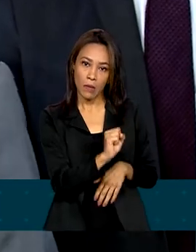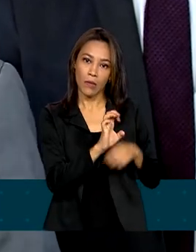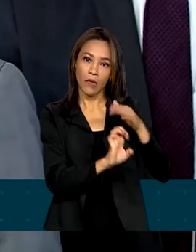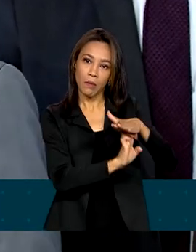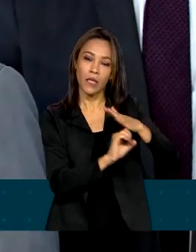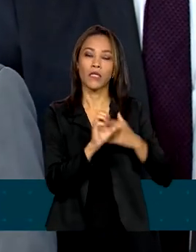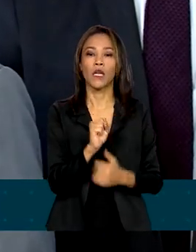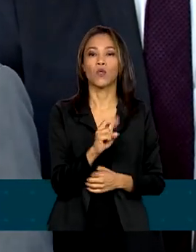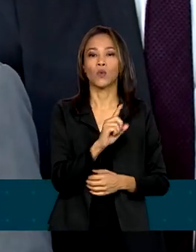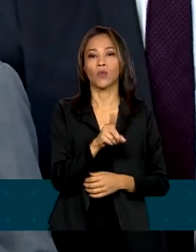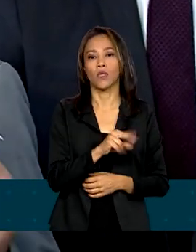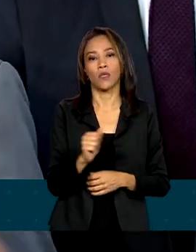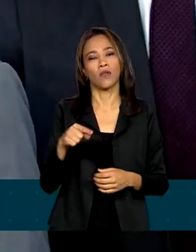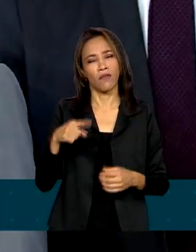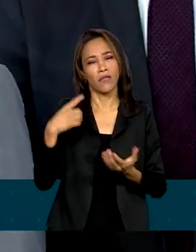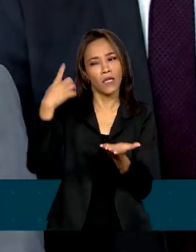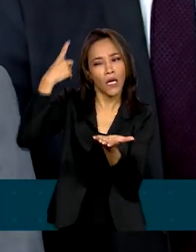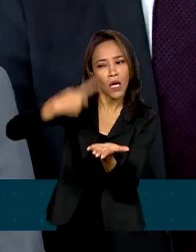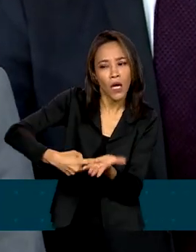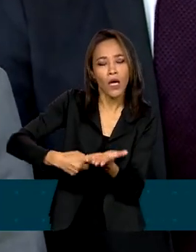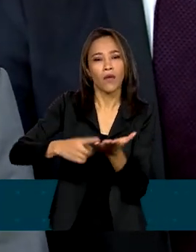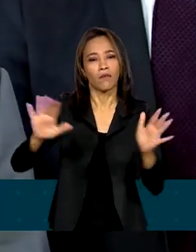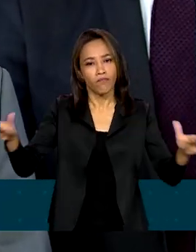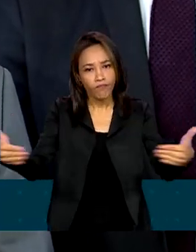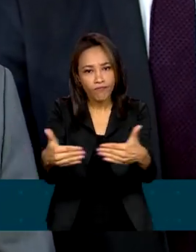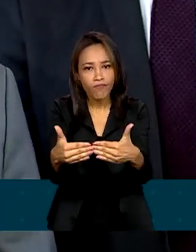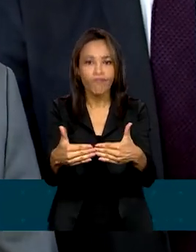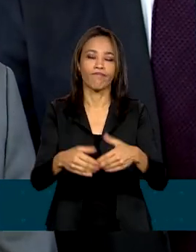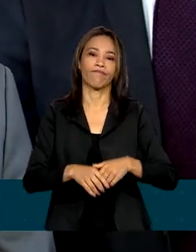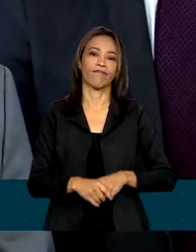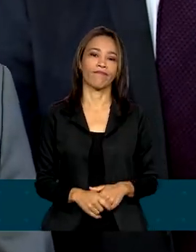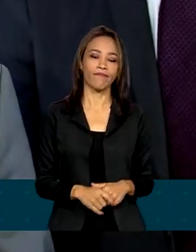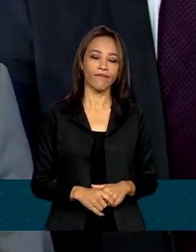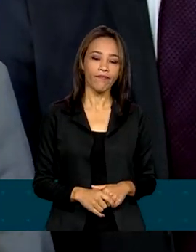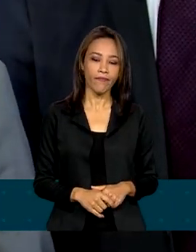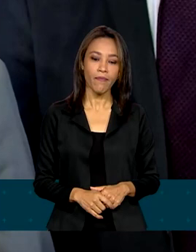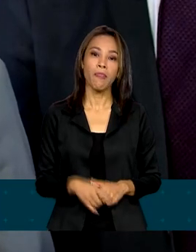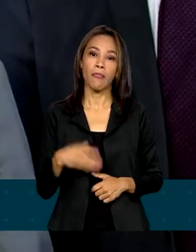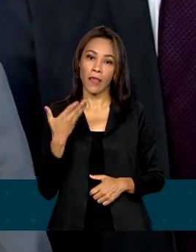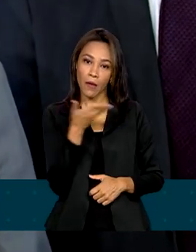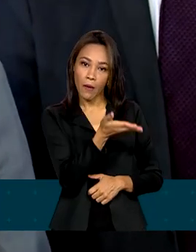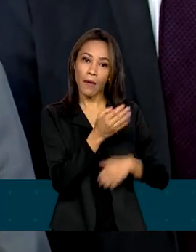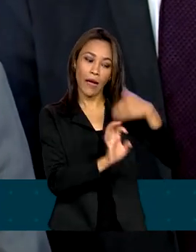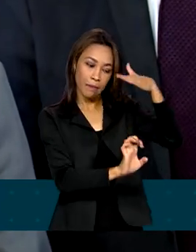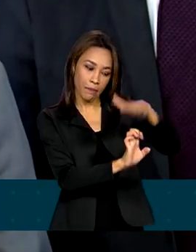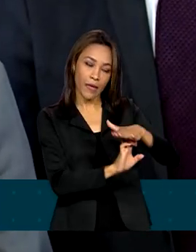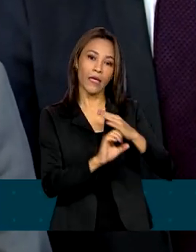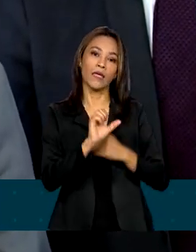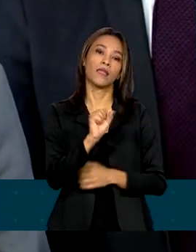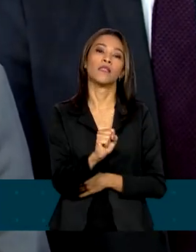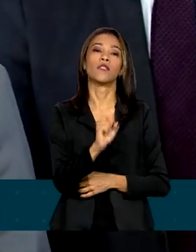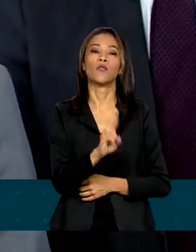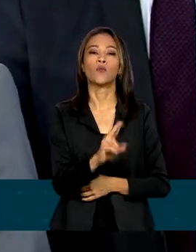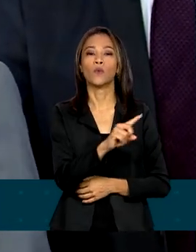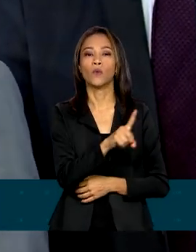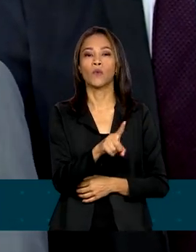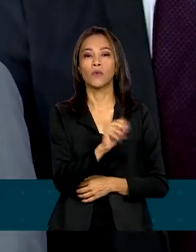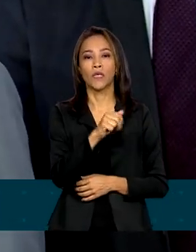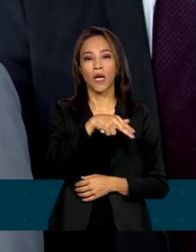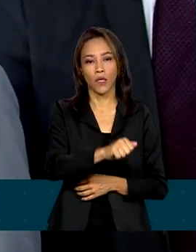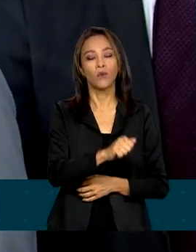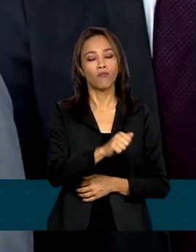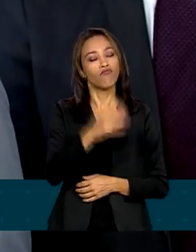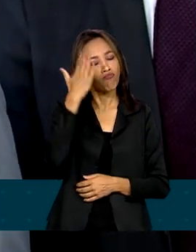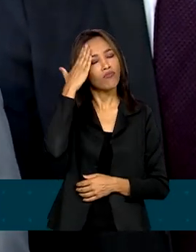tônica desses atores aqui. A Suzano reconhece as obrigações assumidas